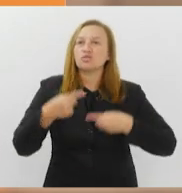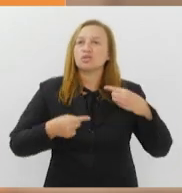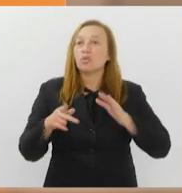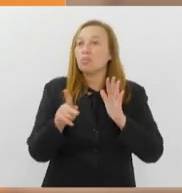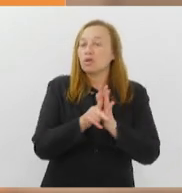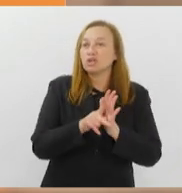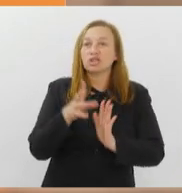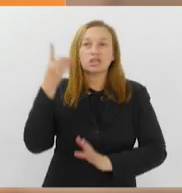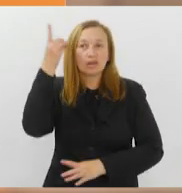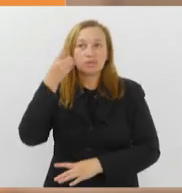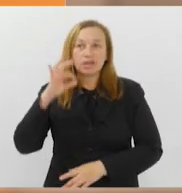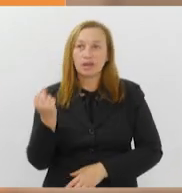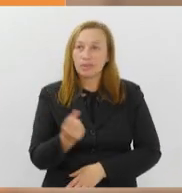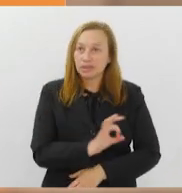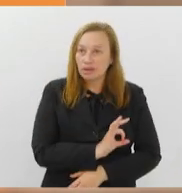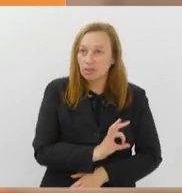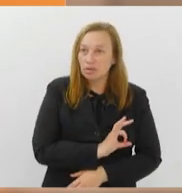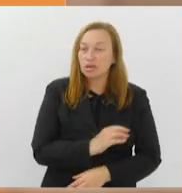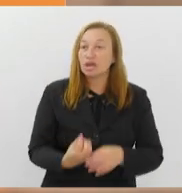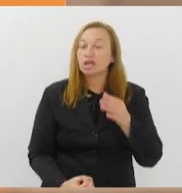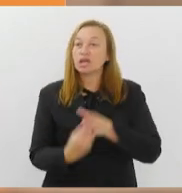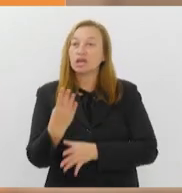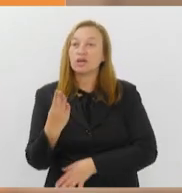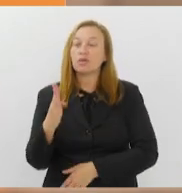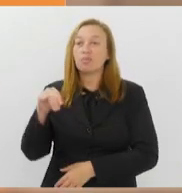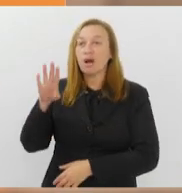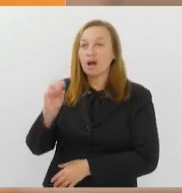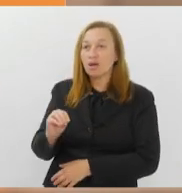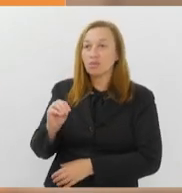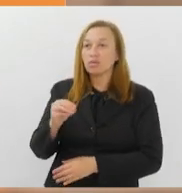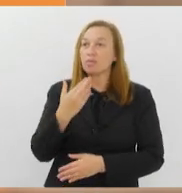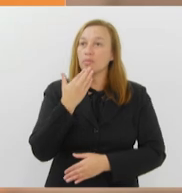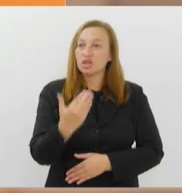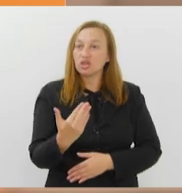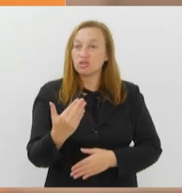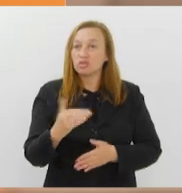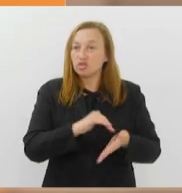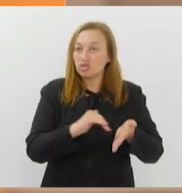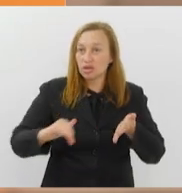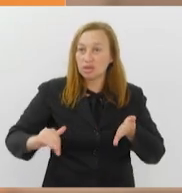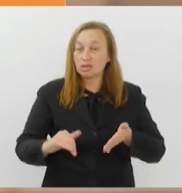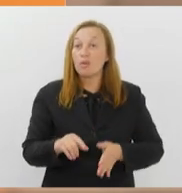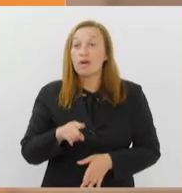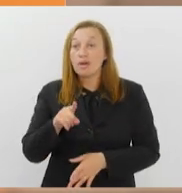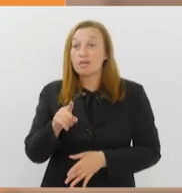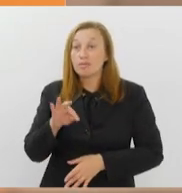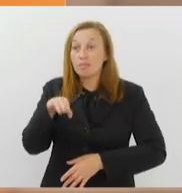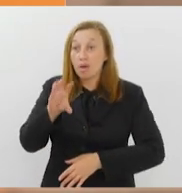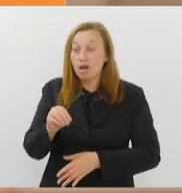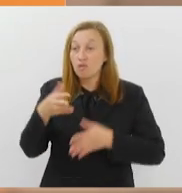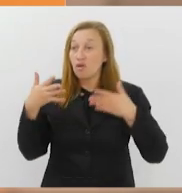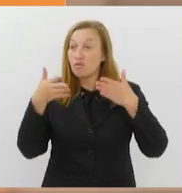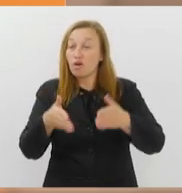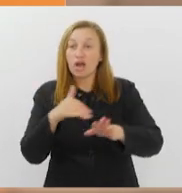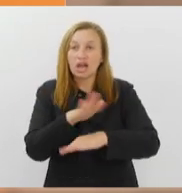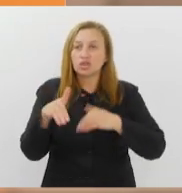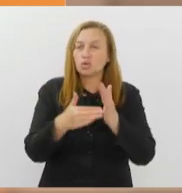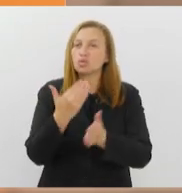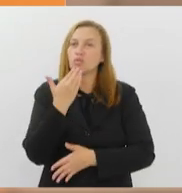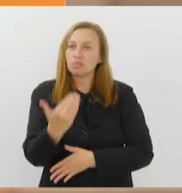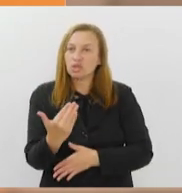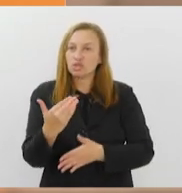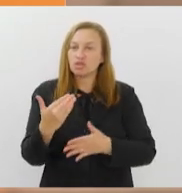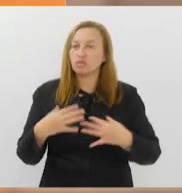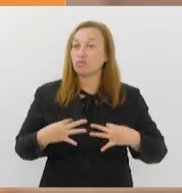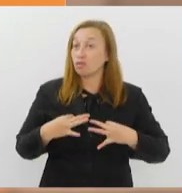projeto da deputada Marta Rocha, que cria o Banco de Pedidos de Remoção. Esse banco vai concentrar todos os pedidos de